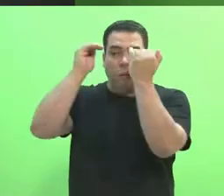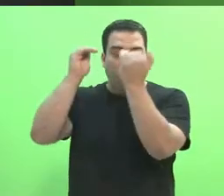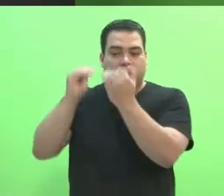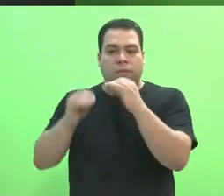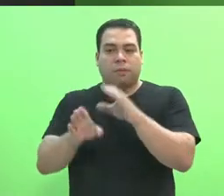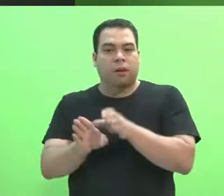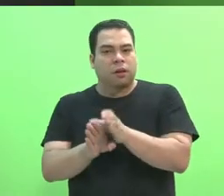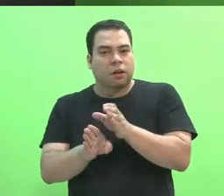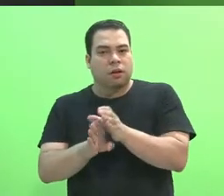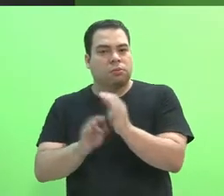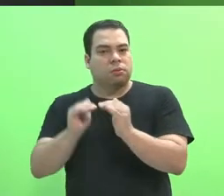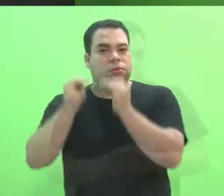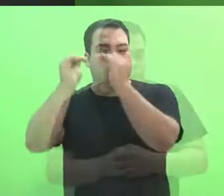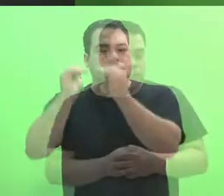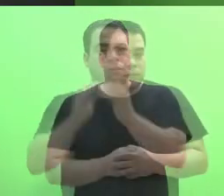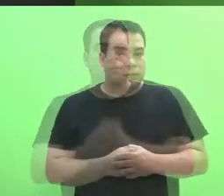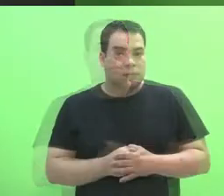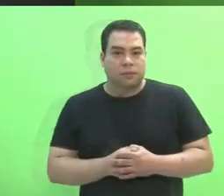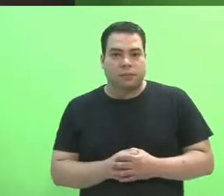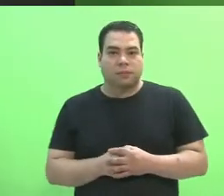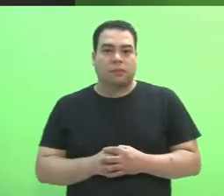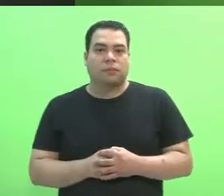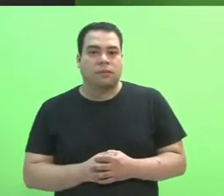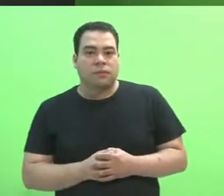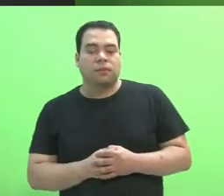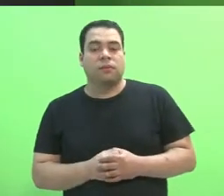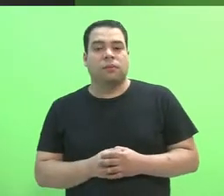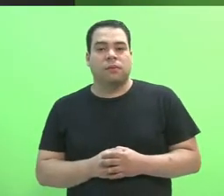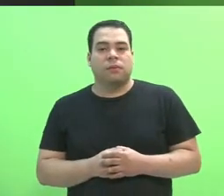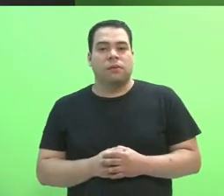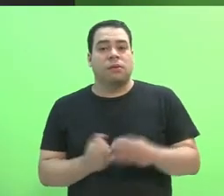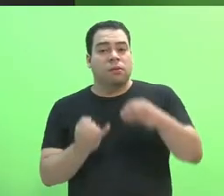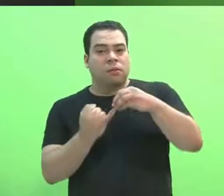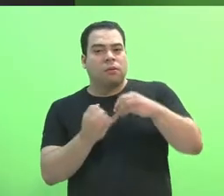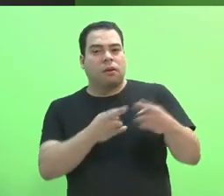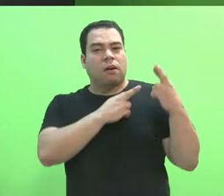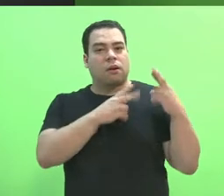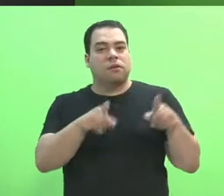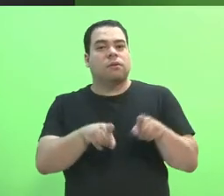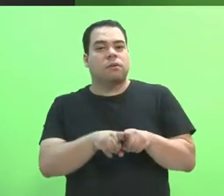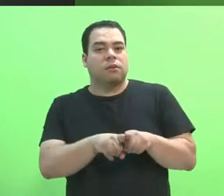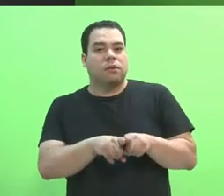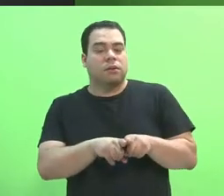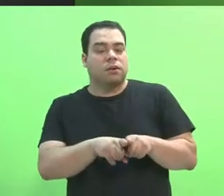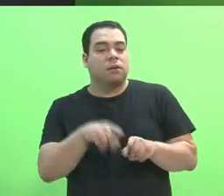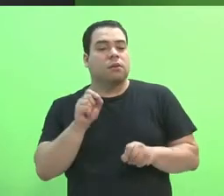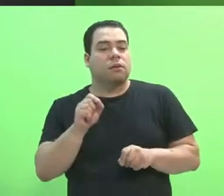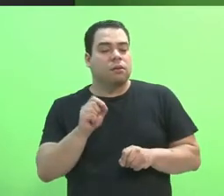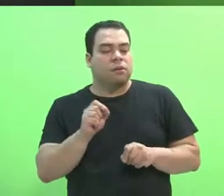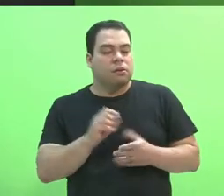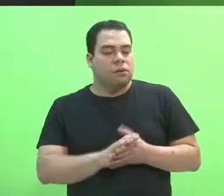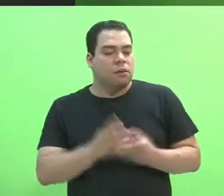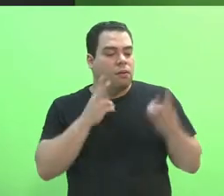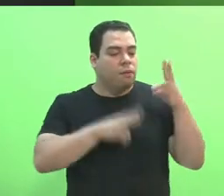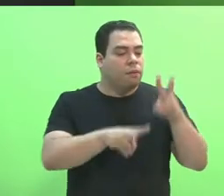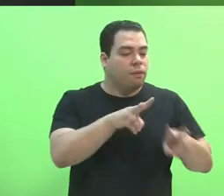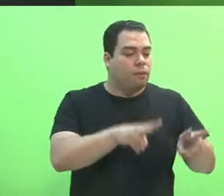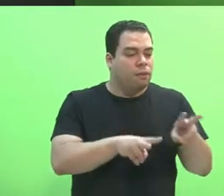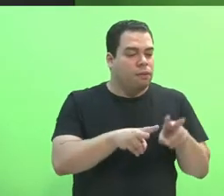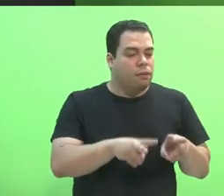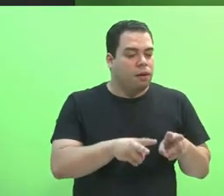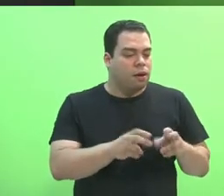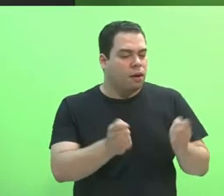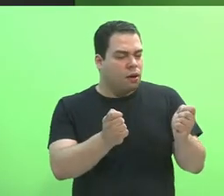autorização do seu conselho superior. Exercem também o papel de instituições acreditadoras e certificadoras de